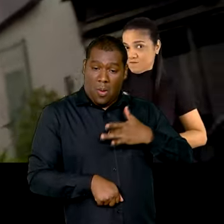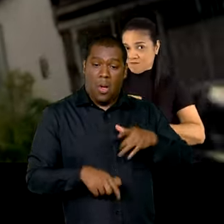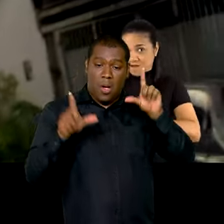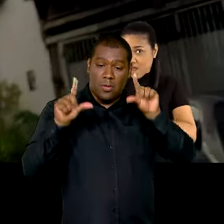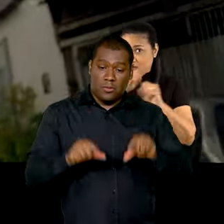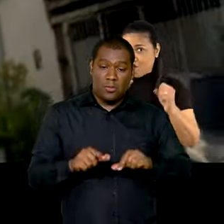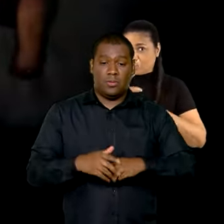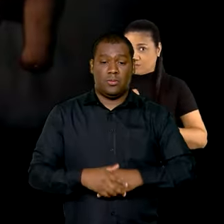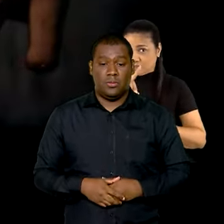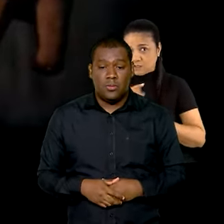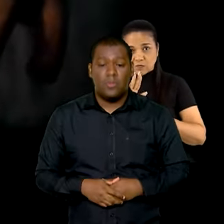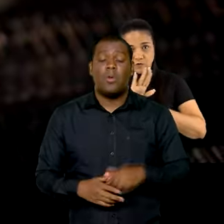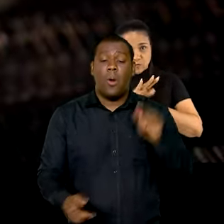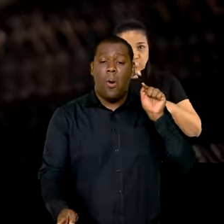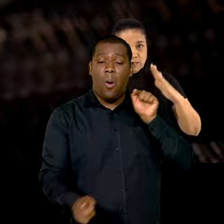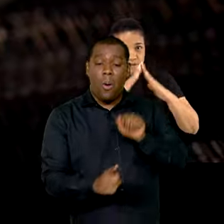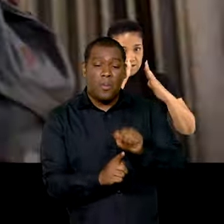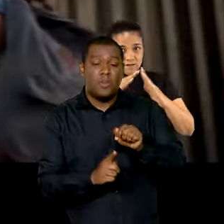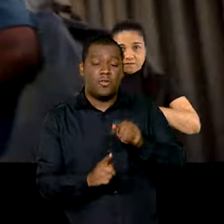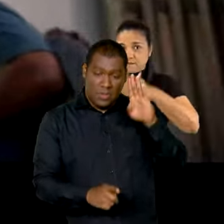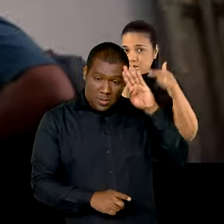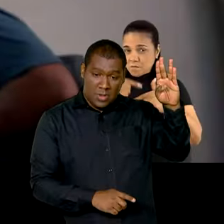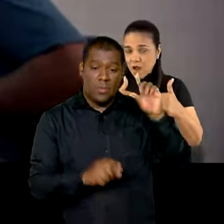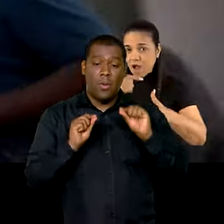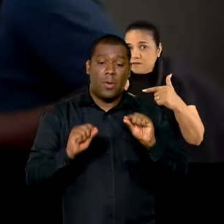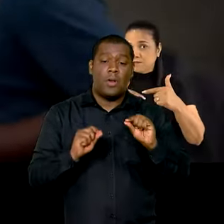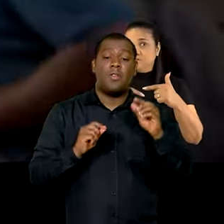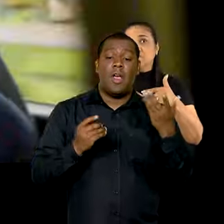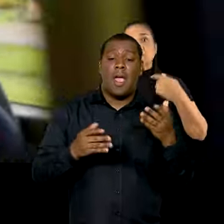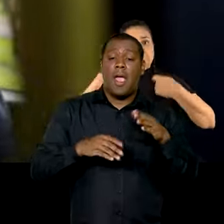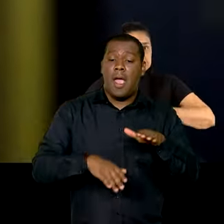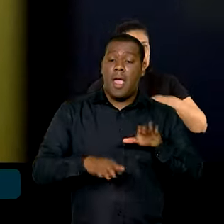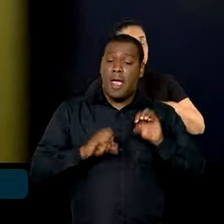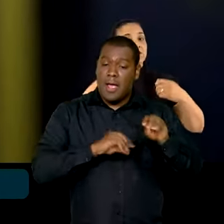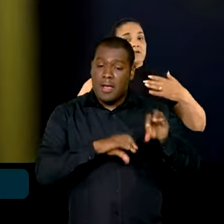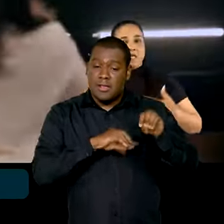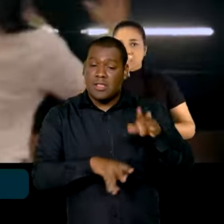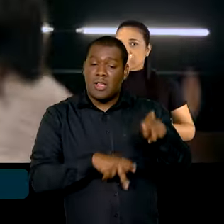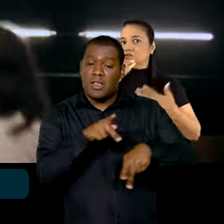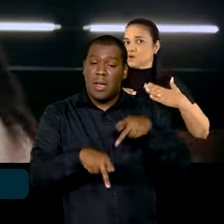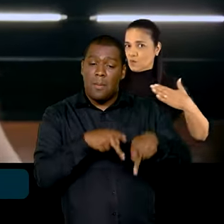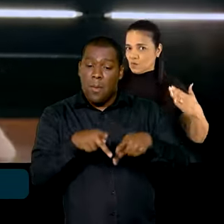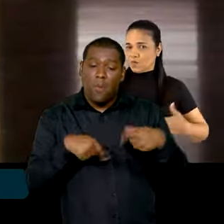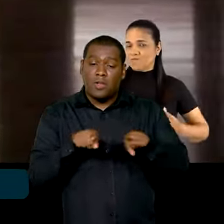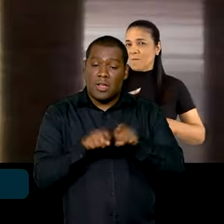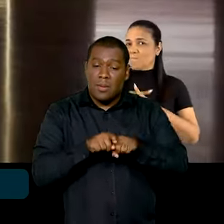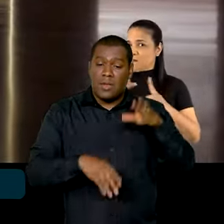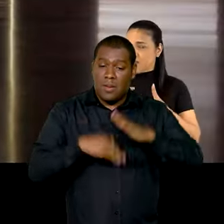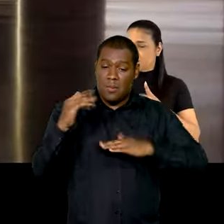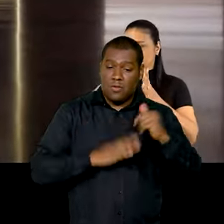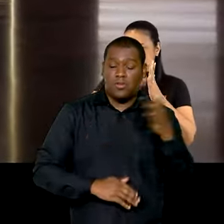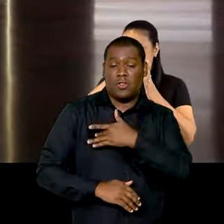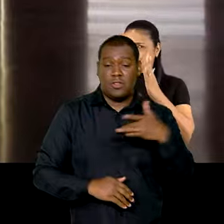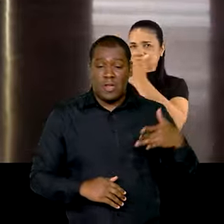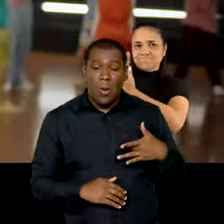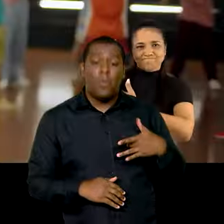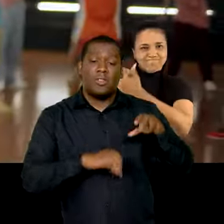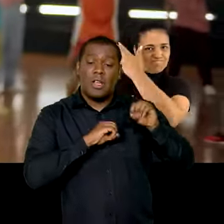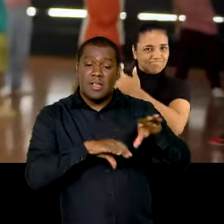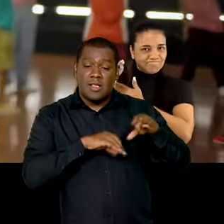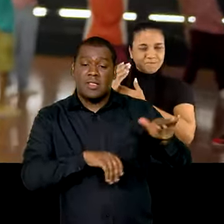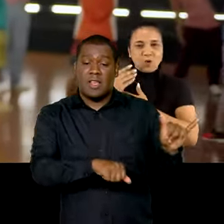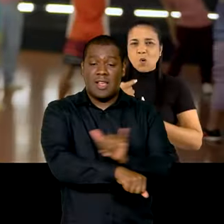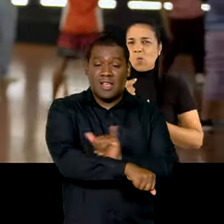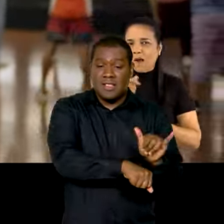Um dos principais objetivos da campanha é informar e educar a população e profissionais de saúde sobre as formas de prevenção,